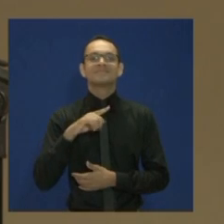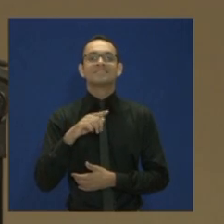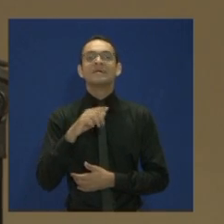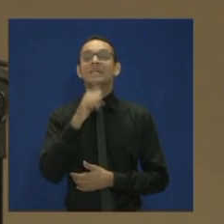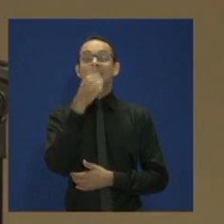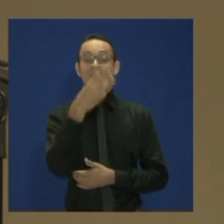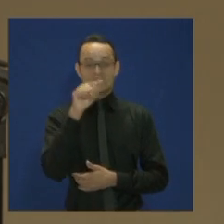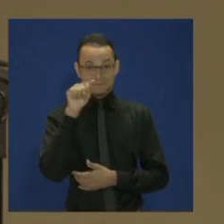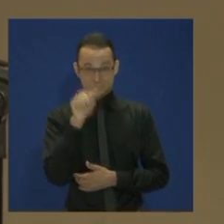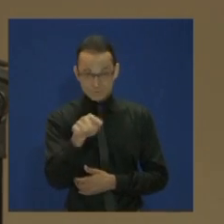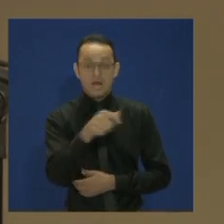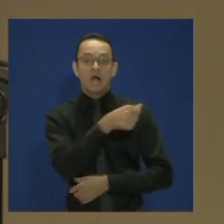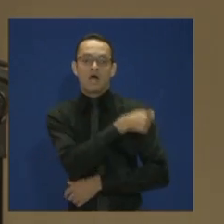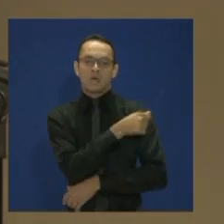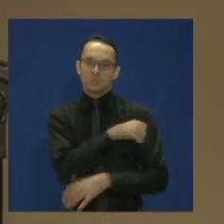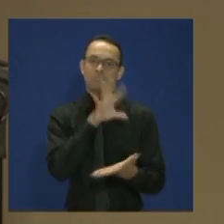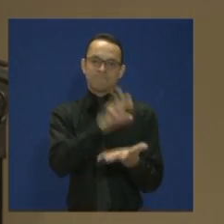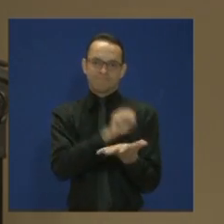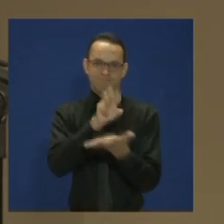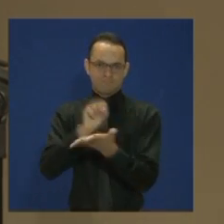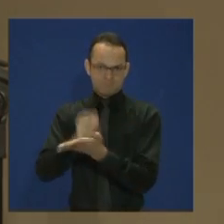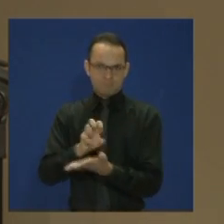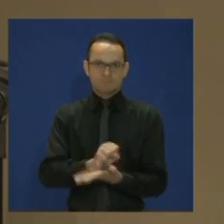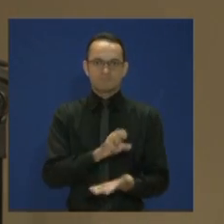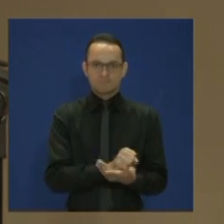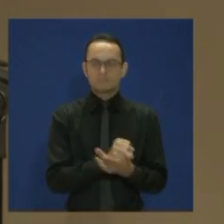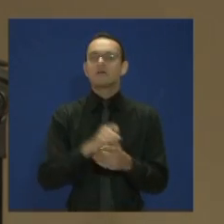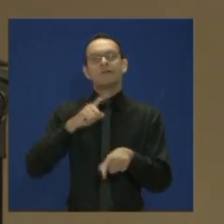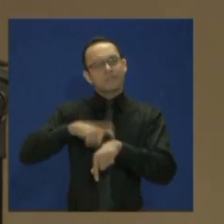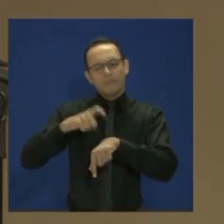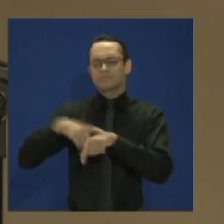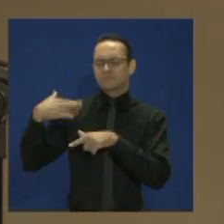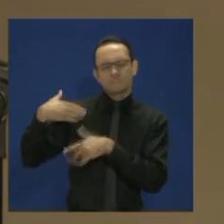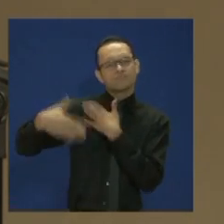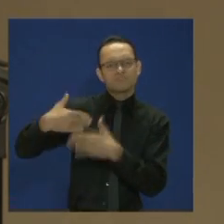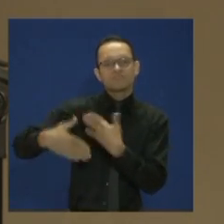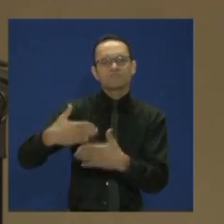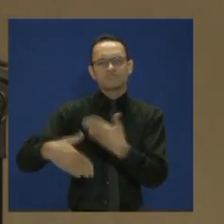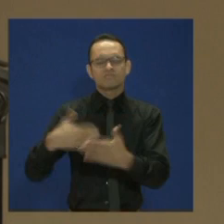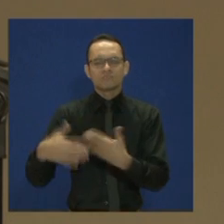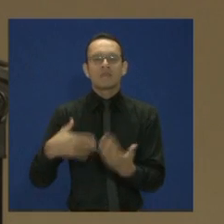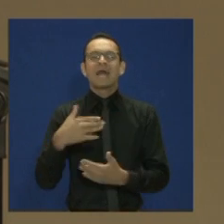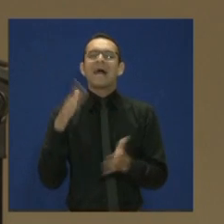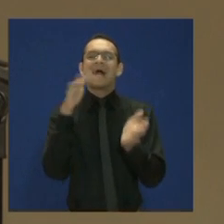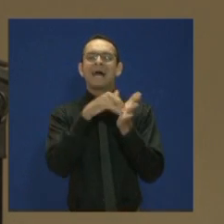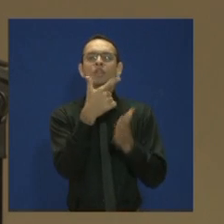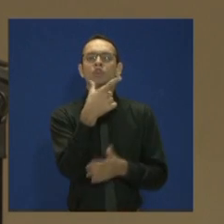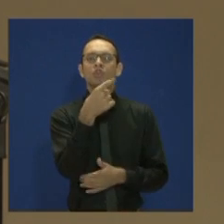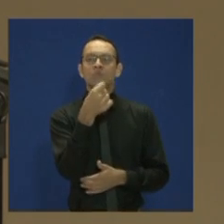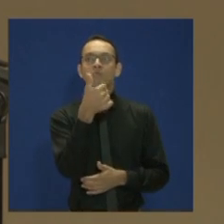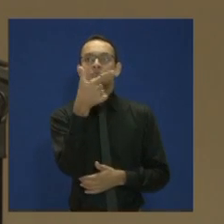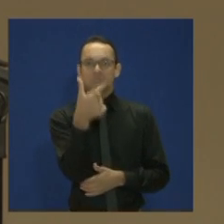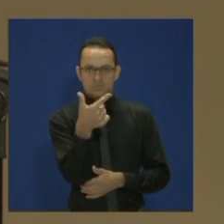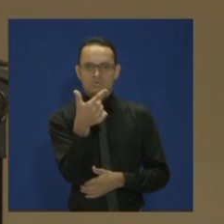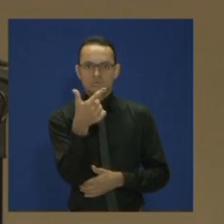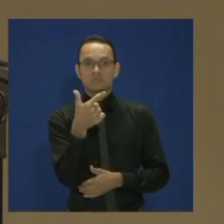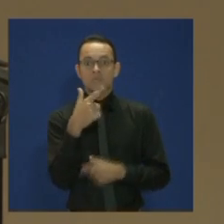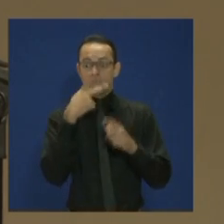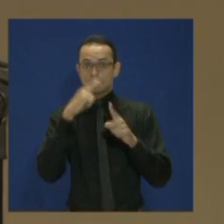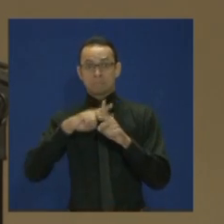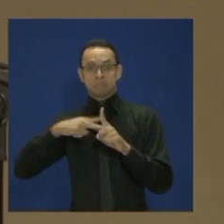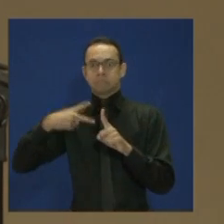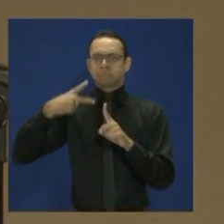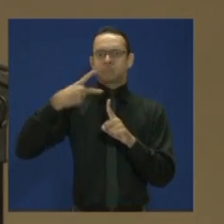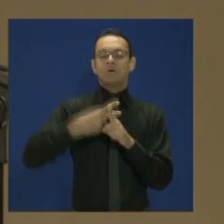Nesse período, que foi de 2007 a 2012, nós dobramos esse número de alunos, chegando